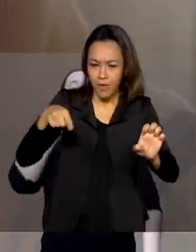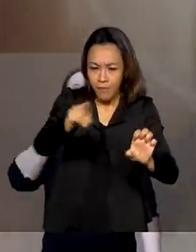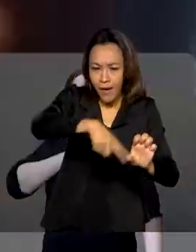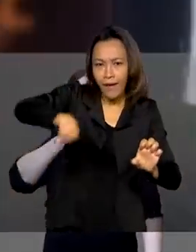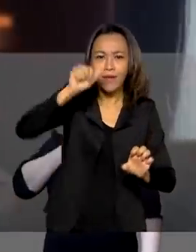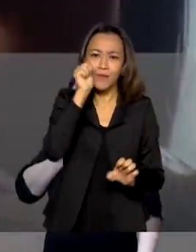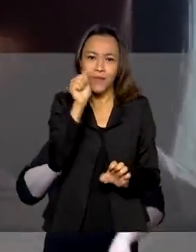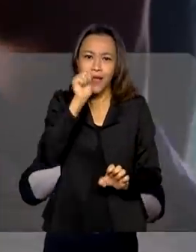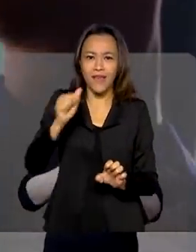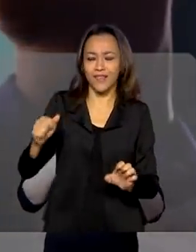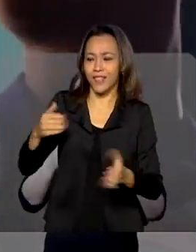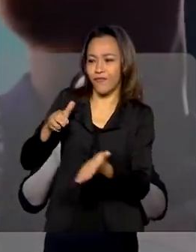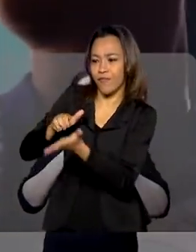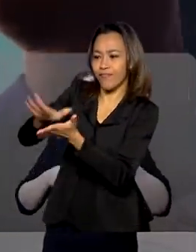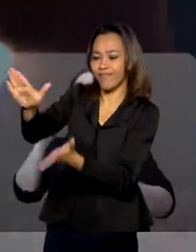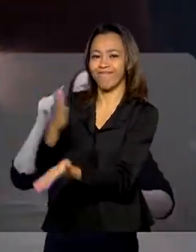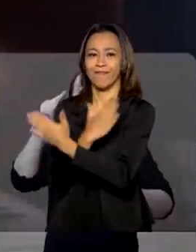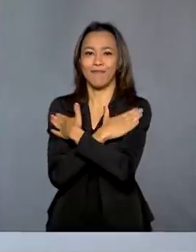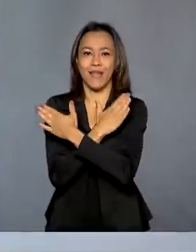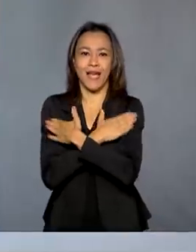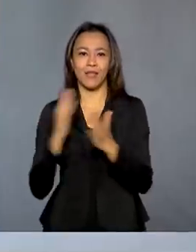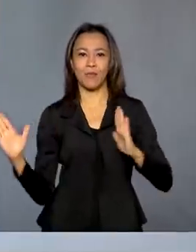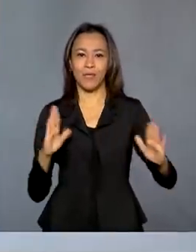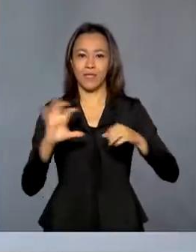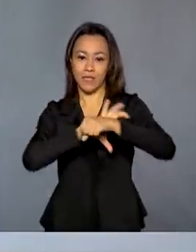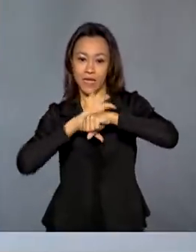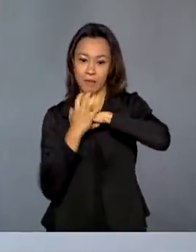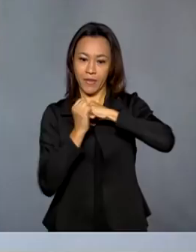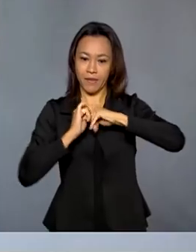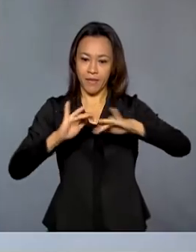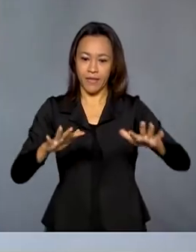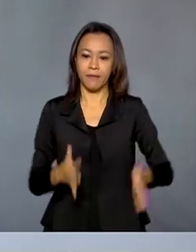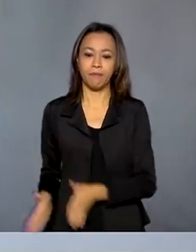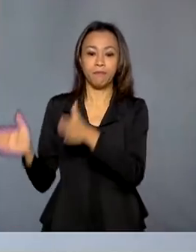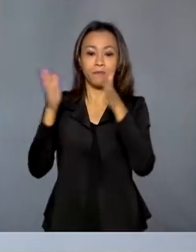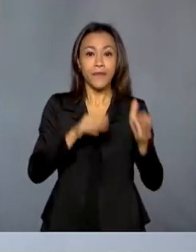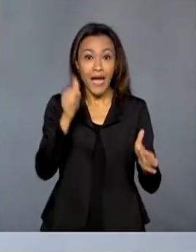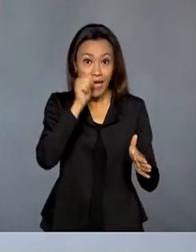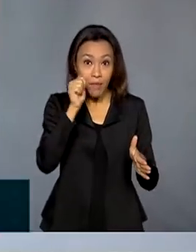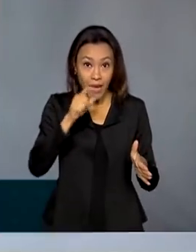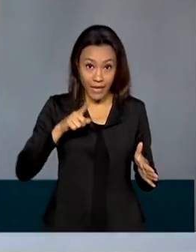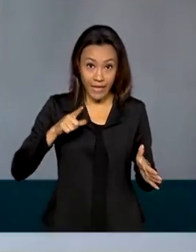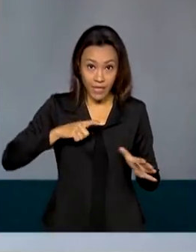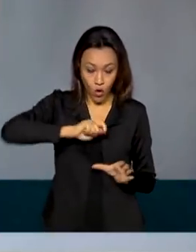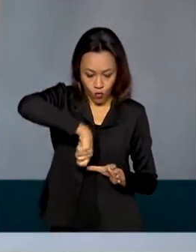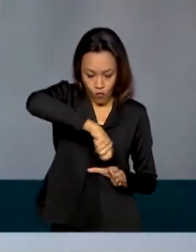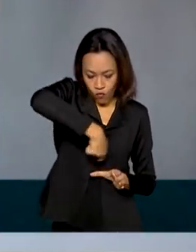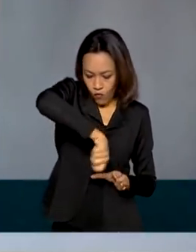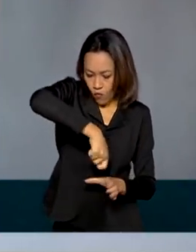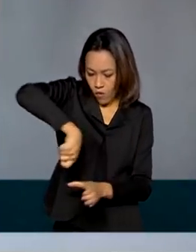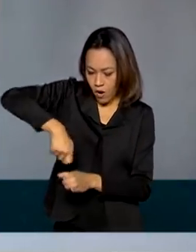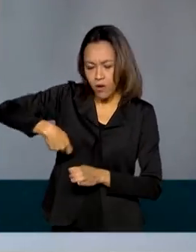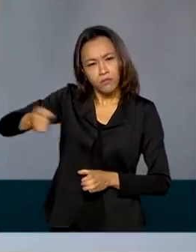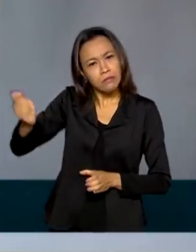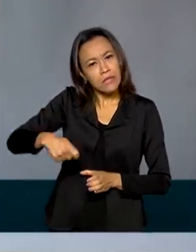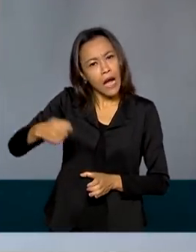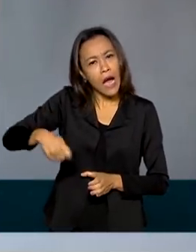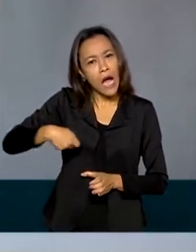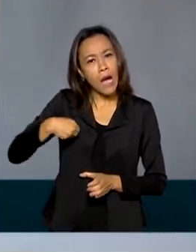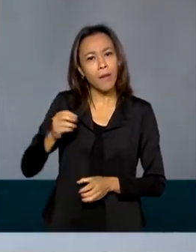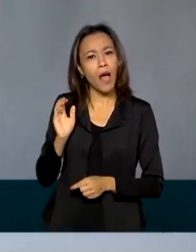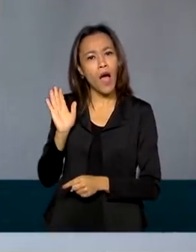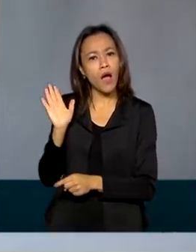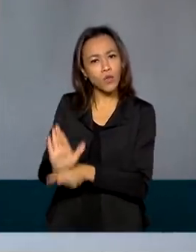que perderam o emprego durante a pandemia. Aquela mulher que tem só um fogão, ela pode sustentar a sua família só com um fogão.